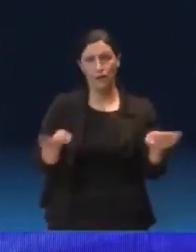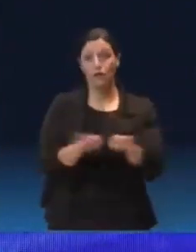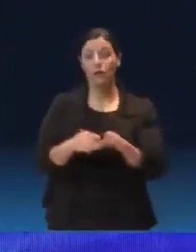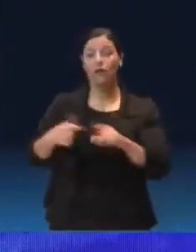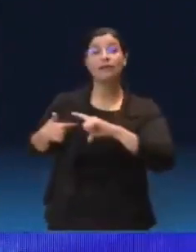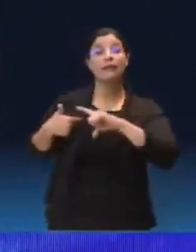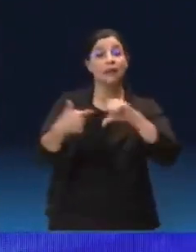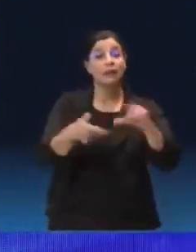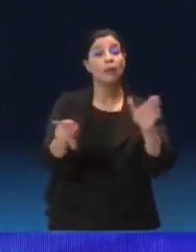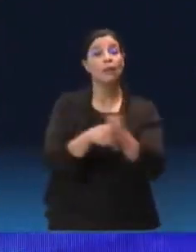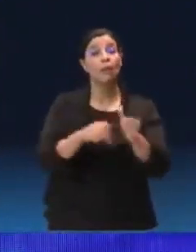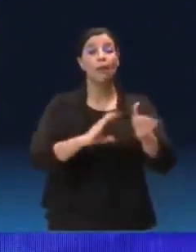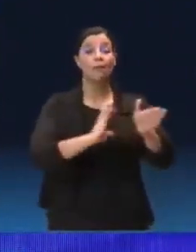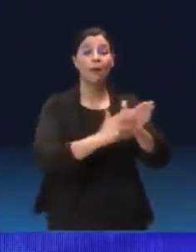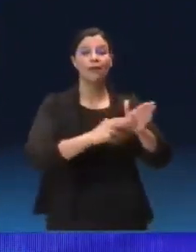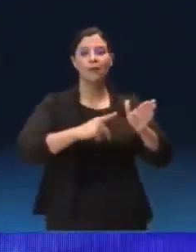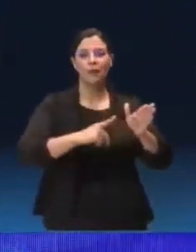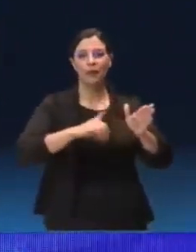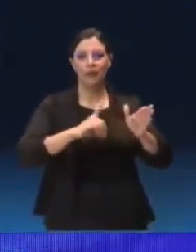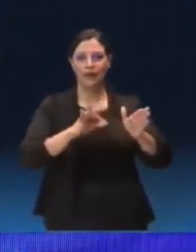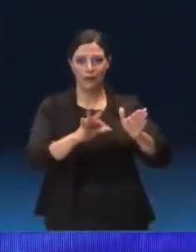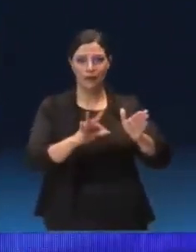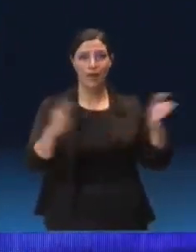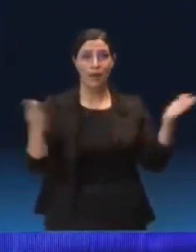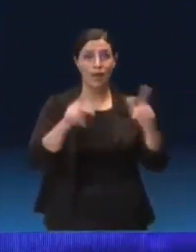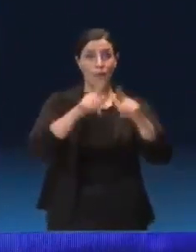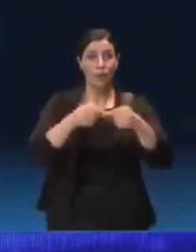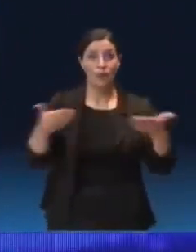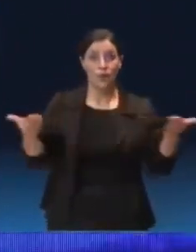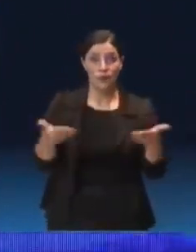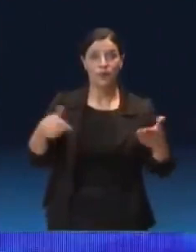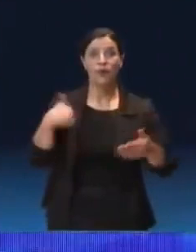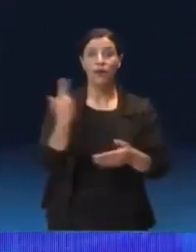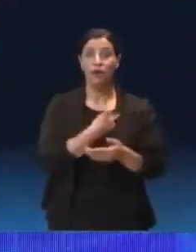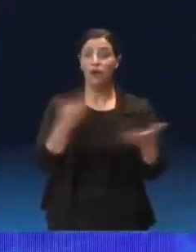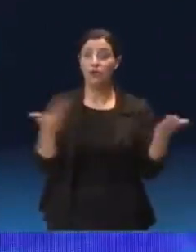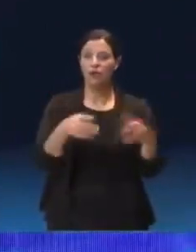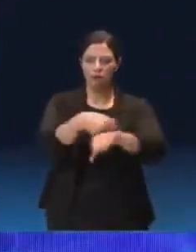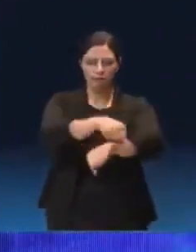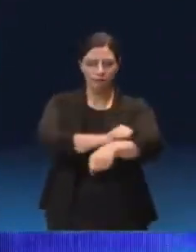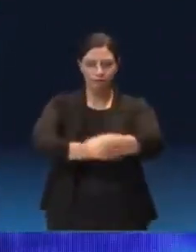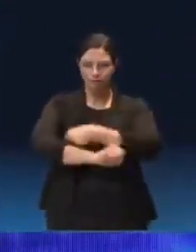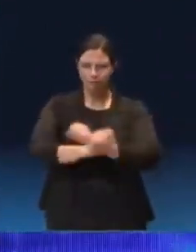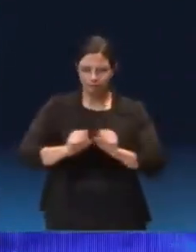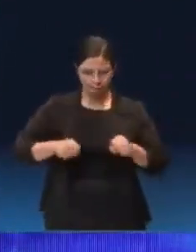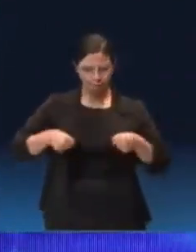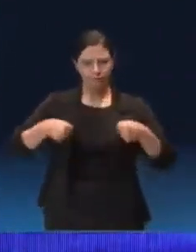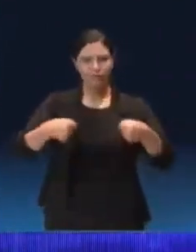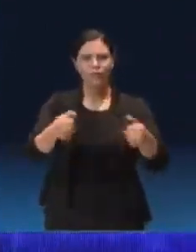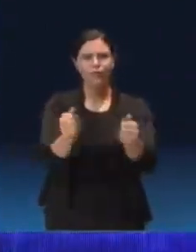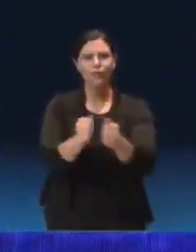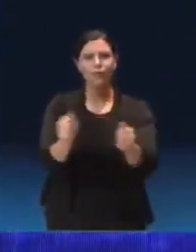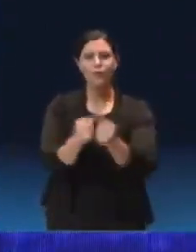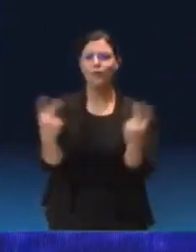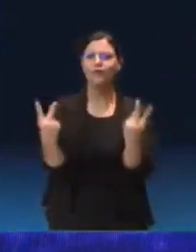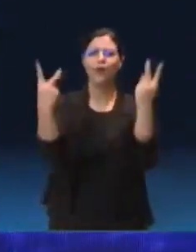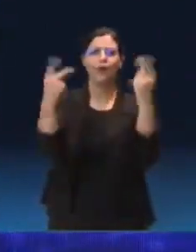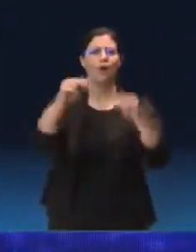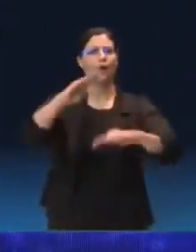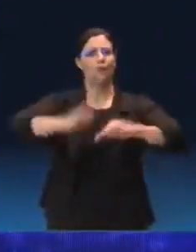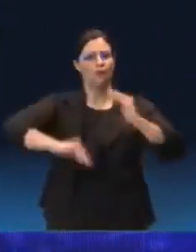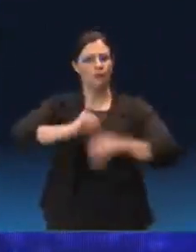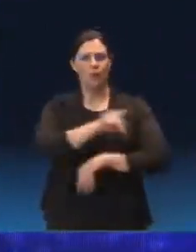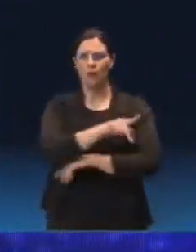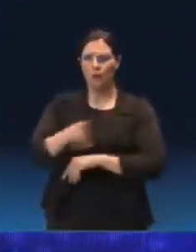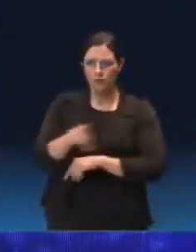a tradição do PDT. Portanto, nós vamos arregaçar as mangas, fazer junto com a valorização dos